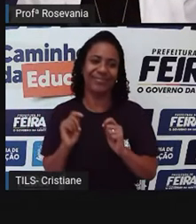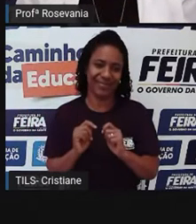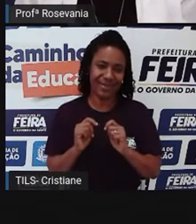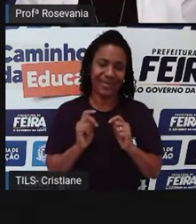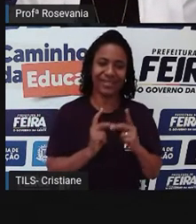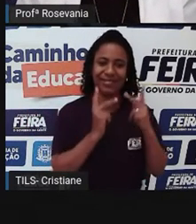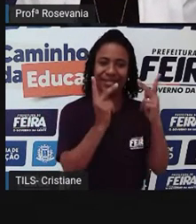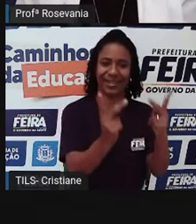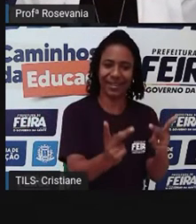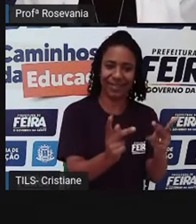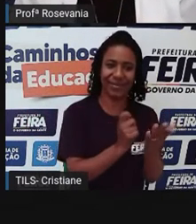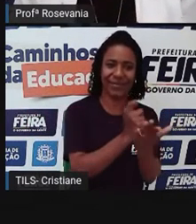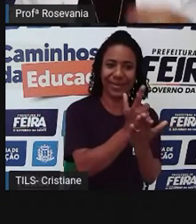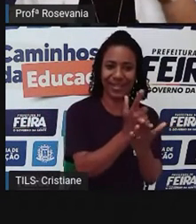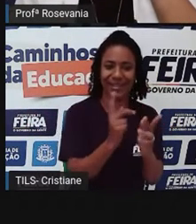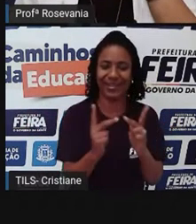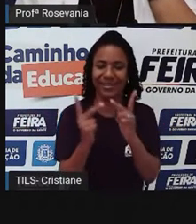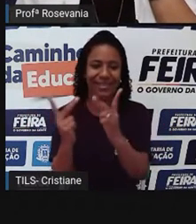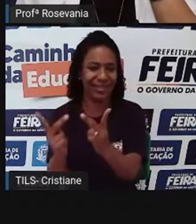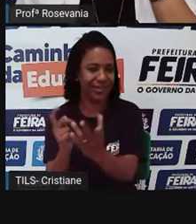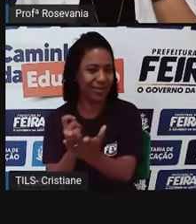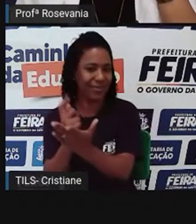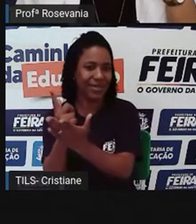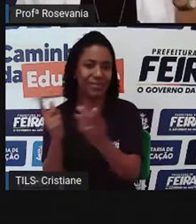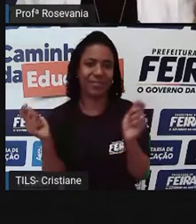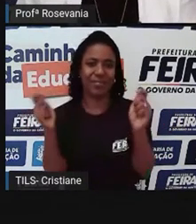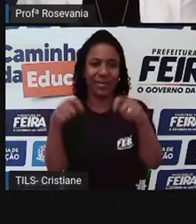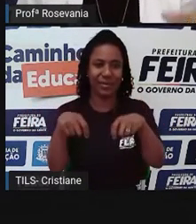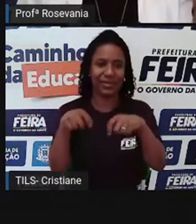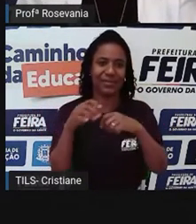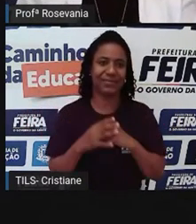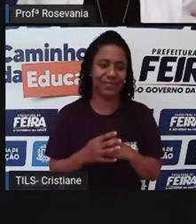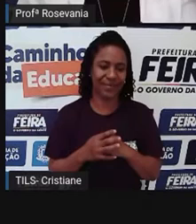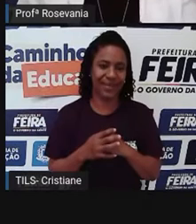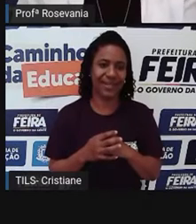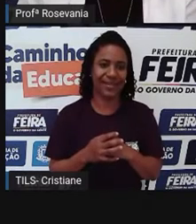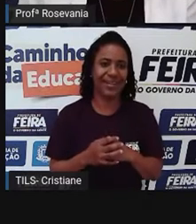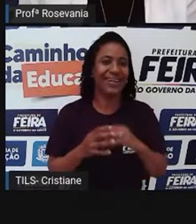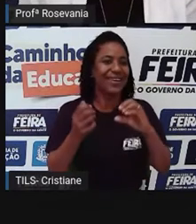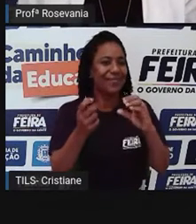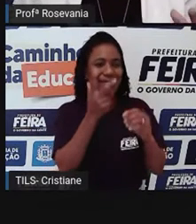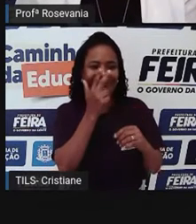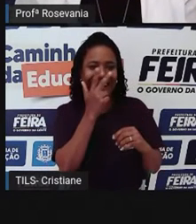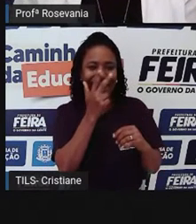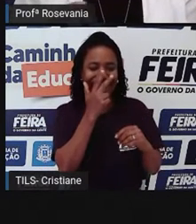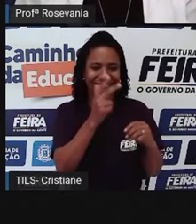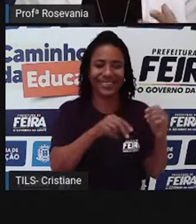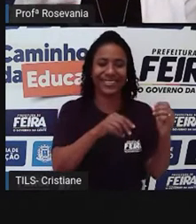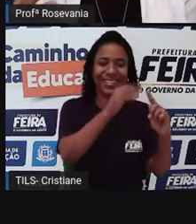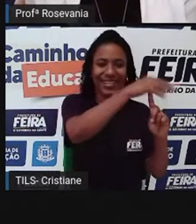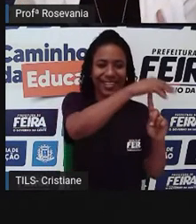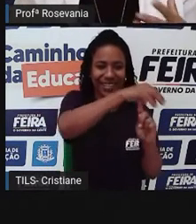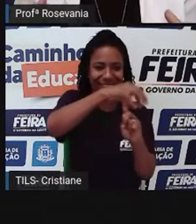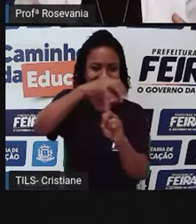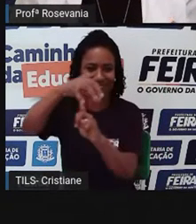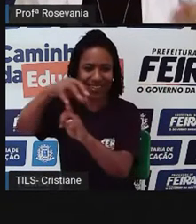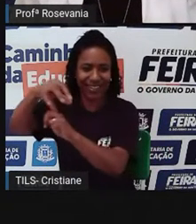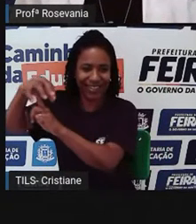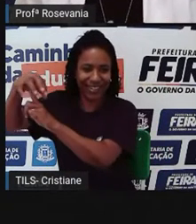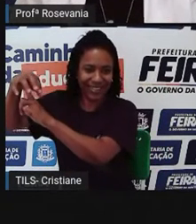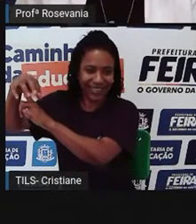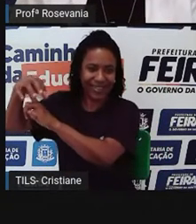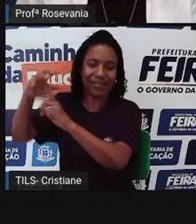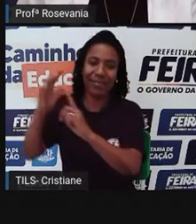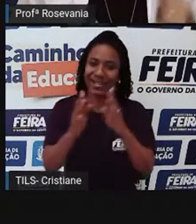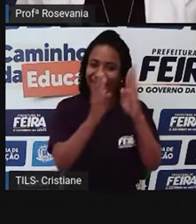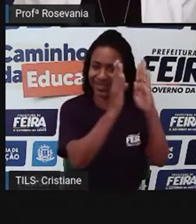você vai comprando, tem aquela característica do tudo junto e misturado, que é diferente de quando a gente vai numa